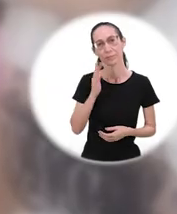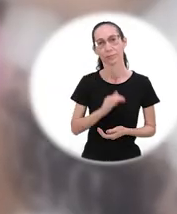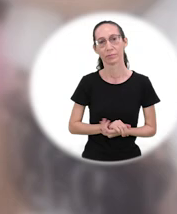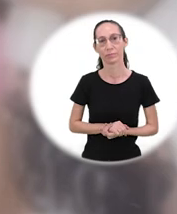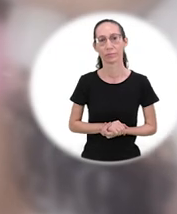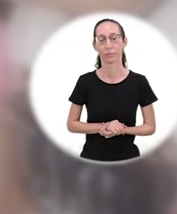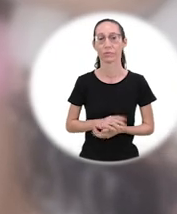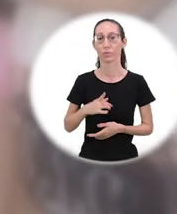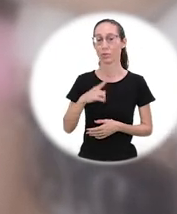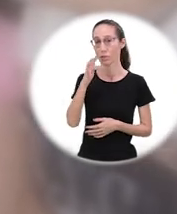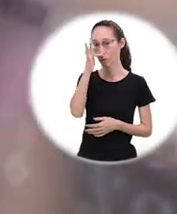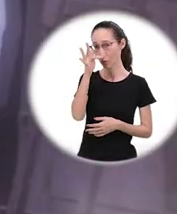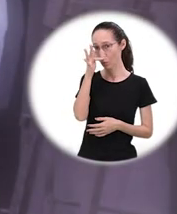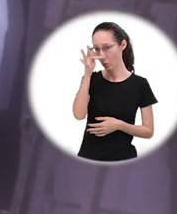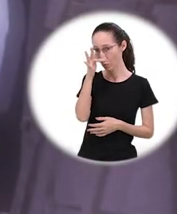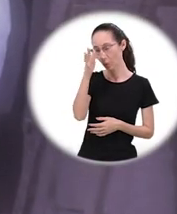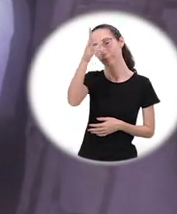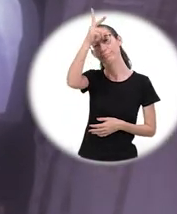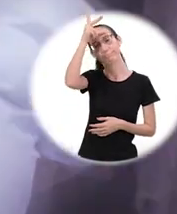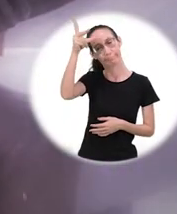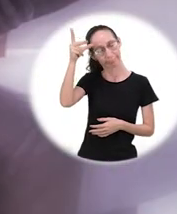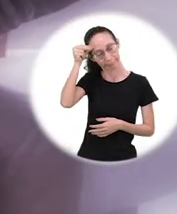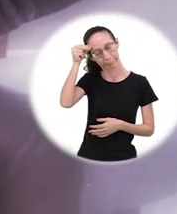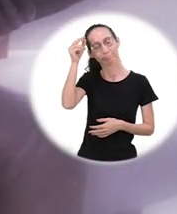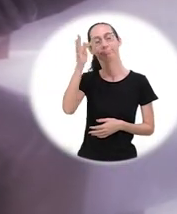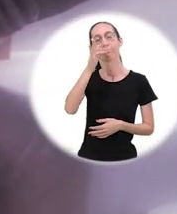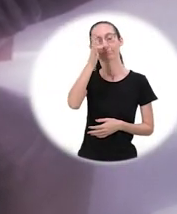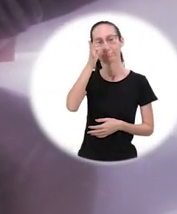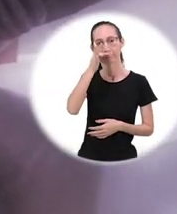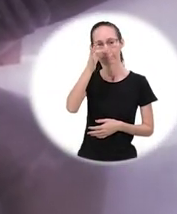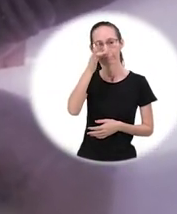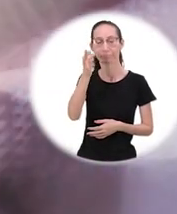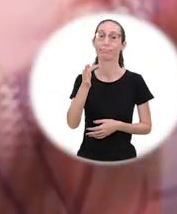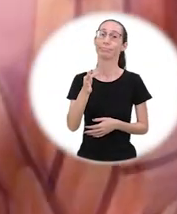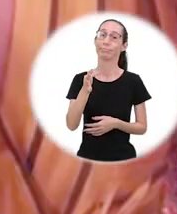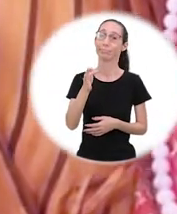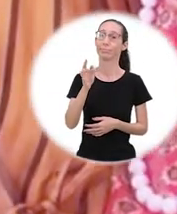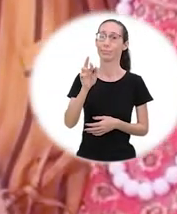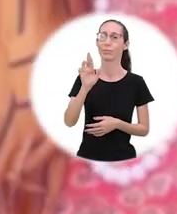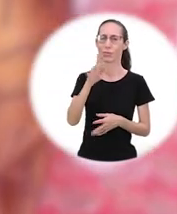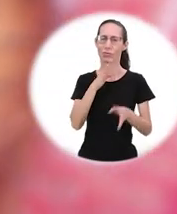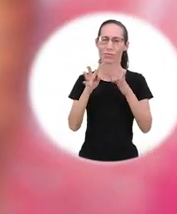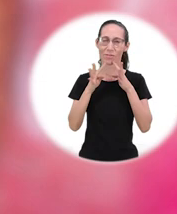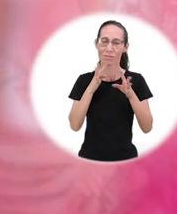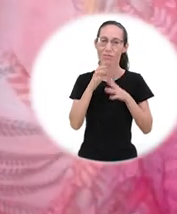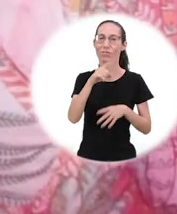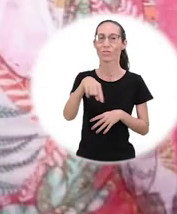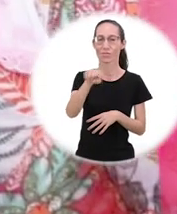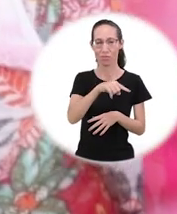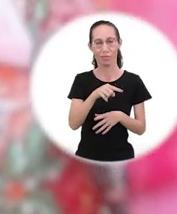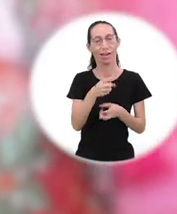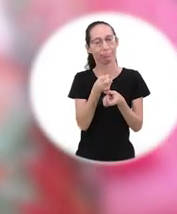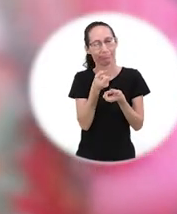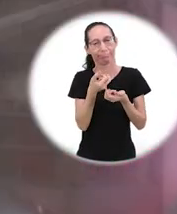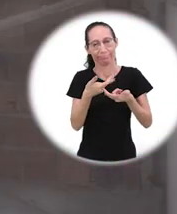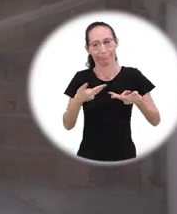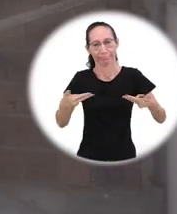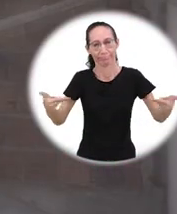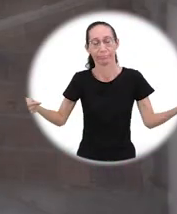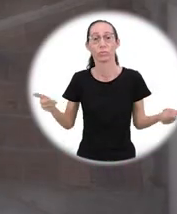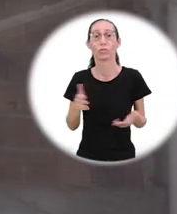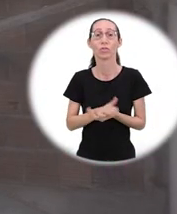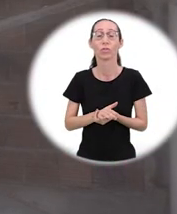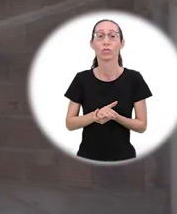Doutora Rosalba Ciarline, prefeita, Rosalba, Rosa, muitos a conhecem de várias formas. A